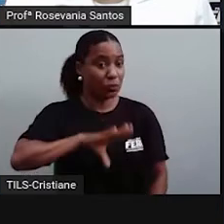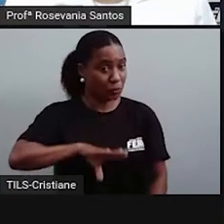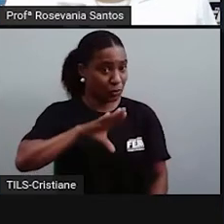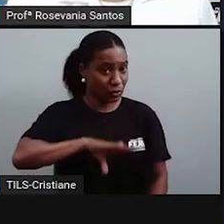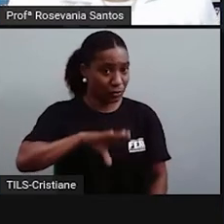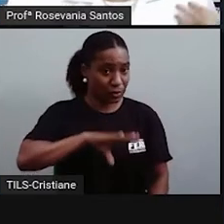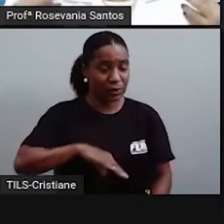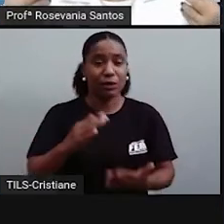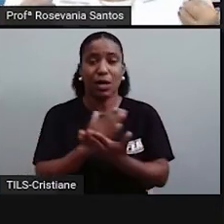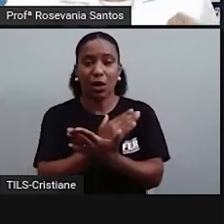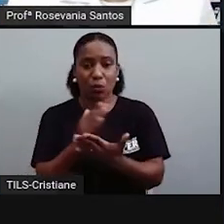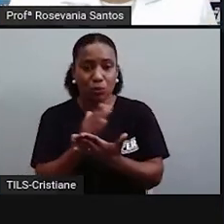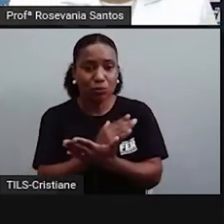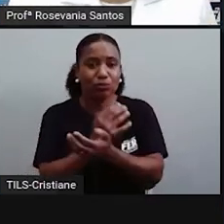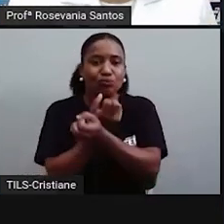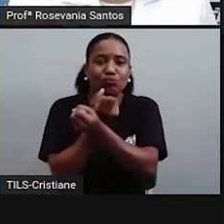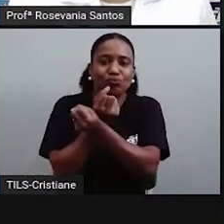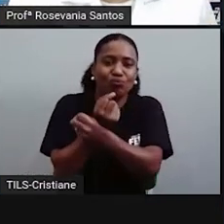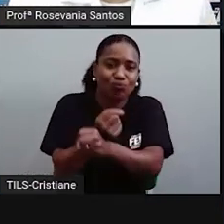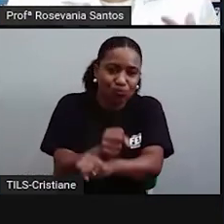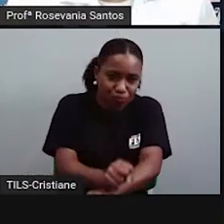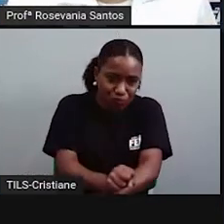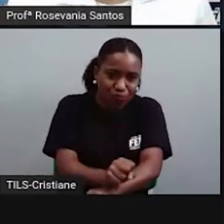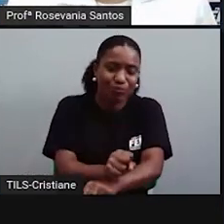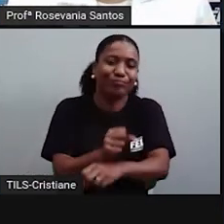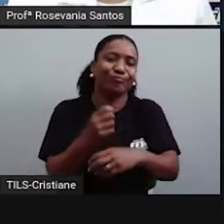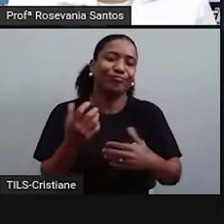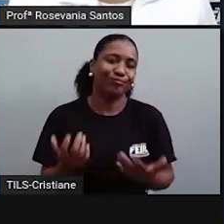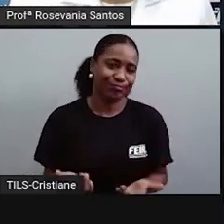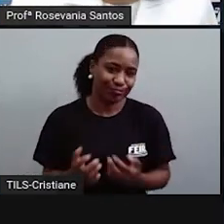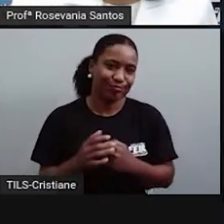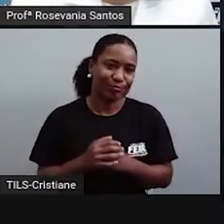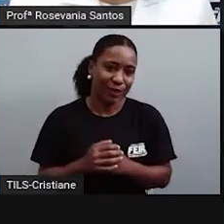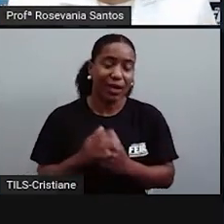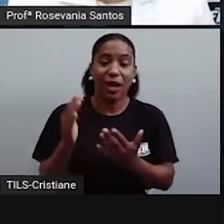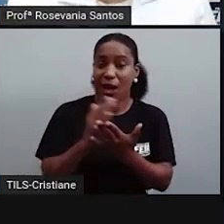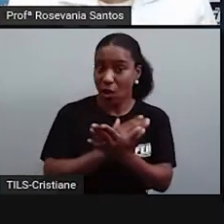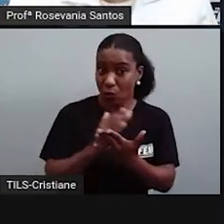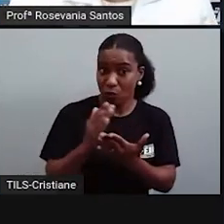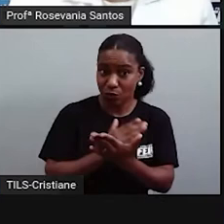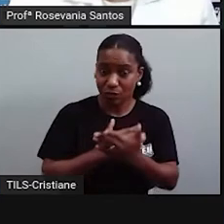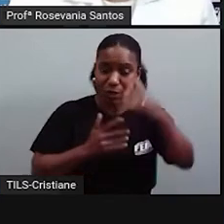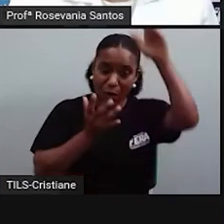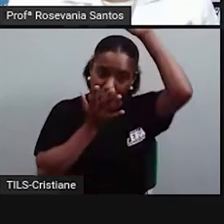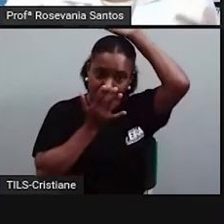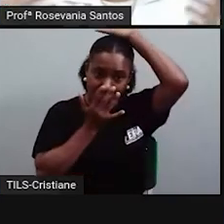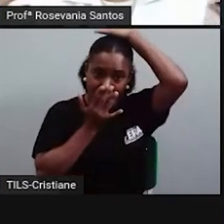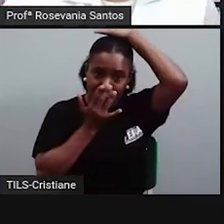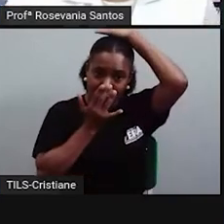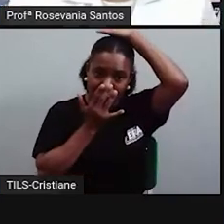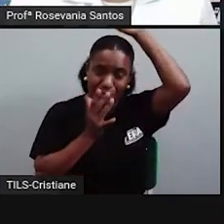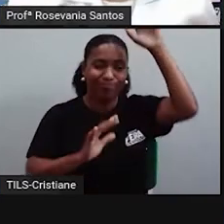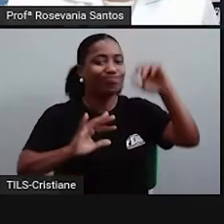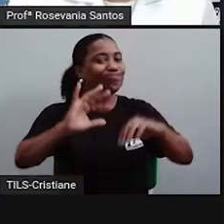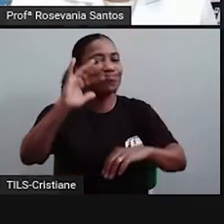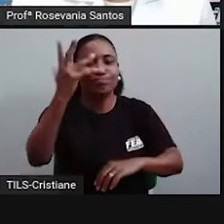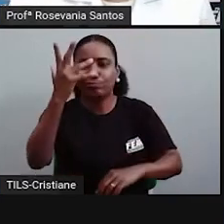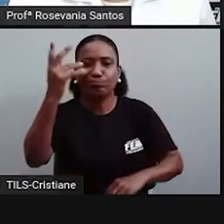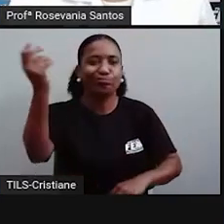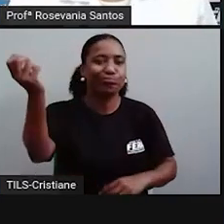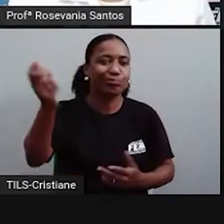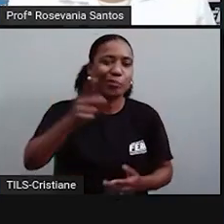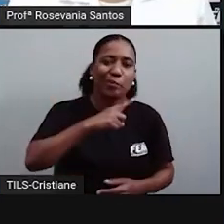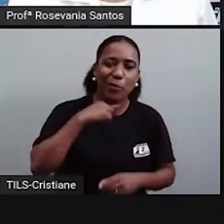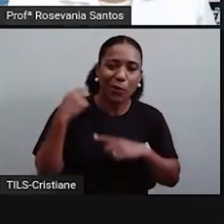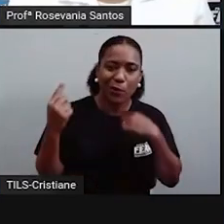foram até escravizados e muitos índios acabaram, né, sendo mortos com todos esses